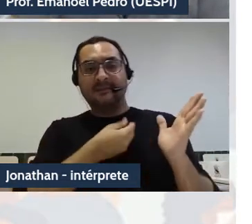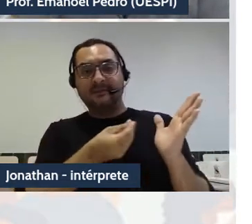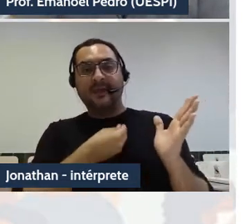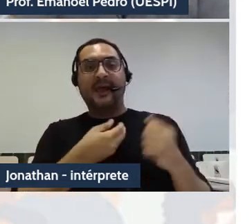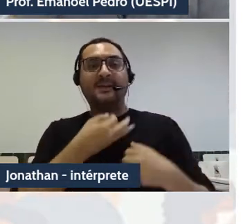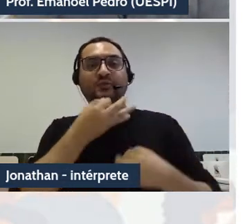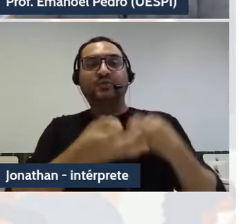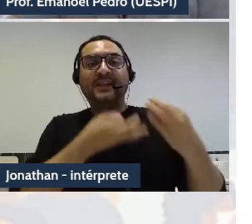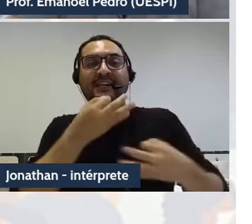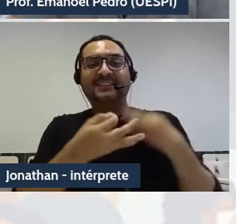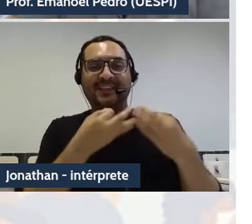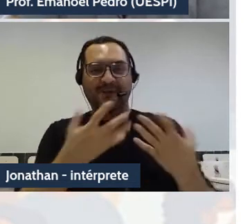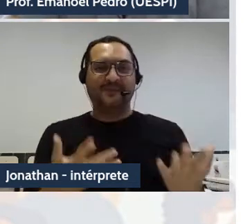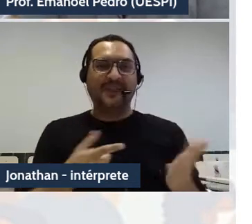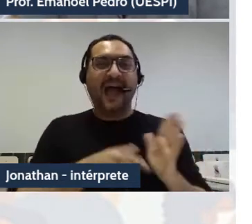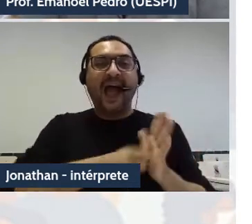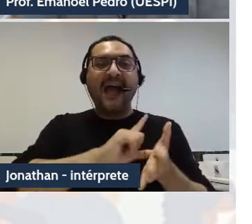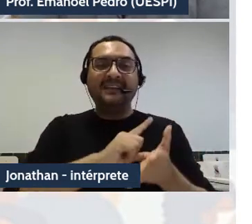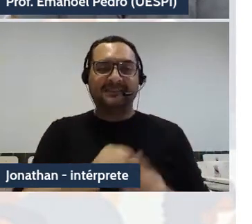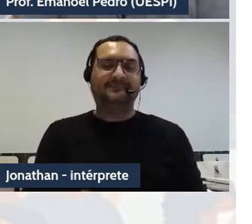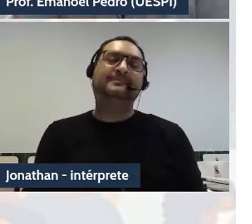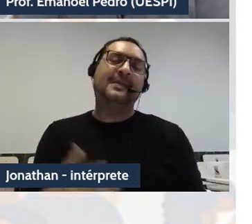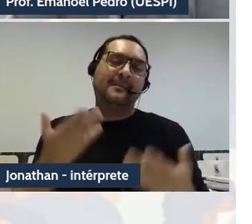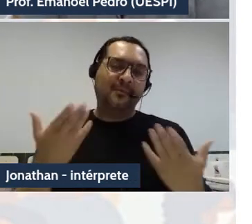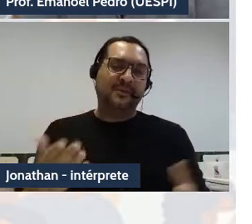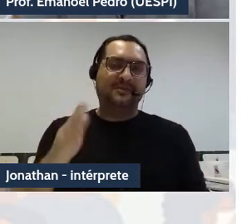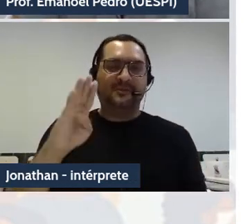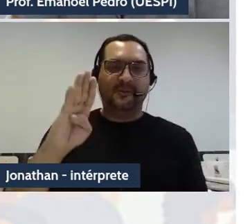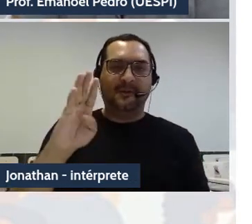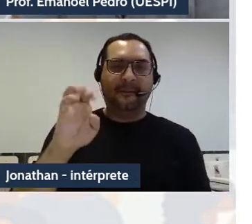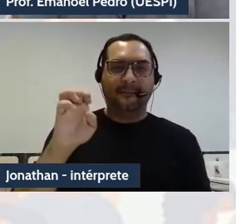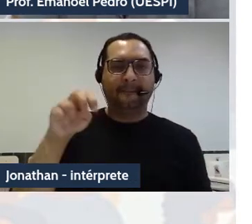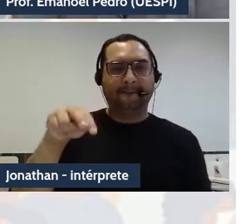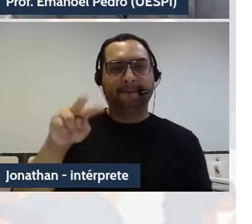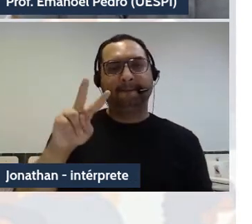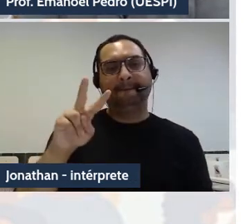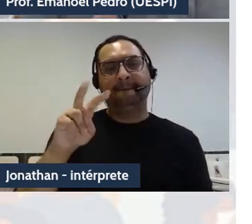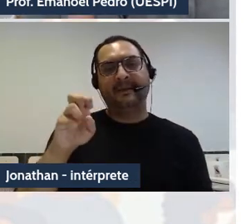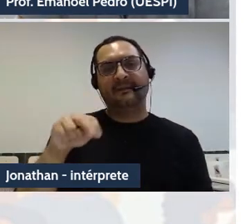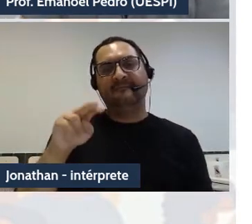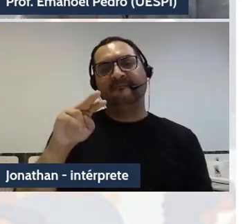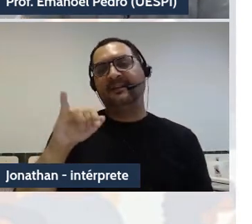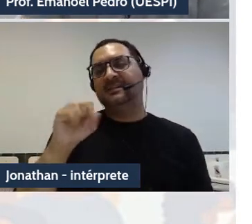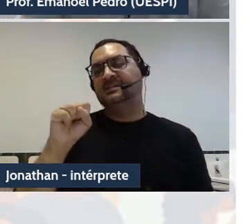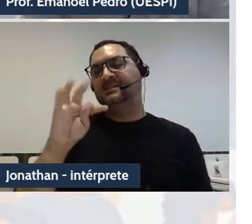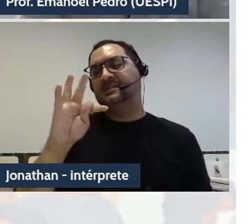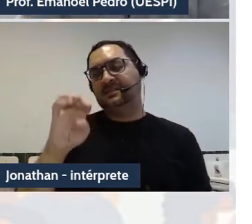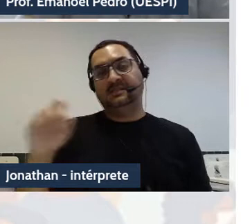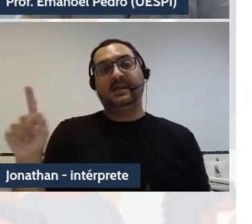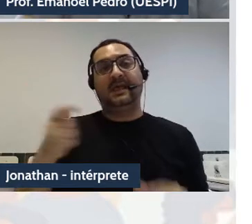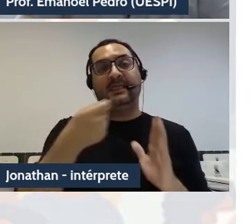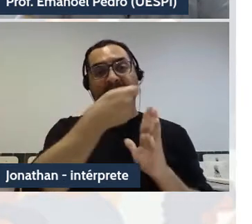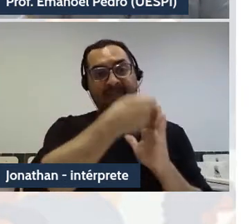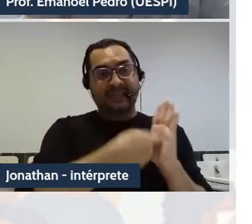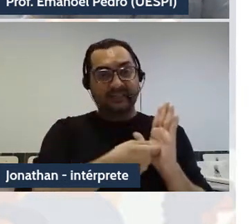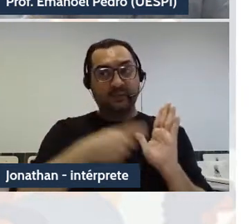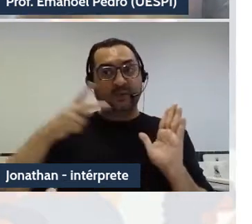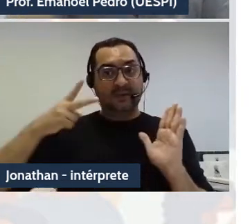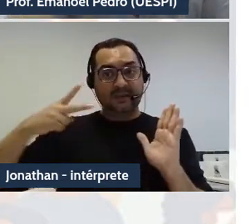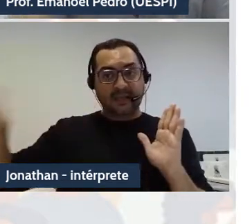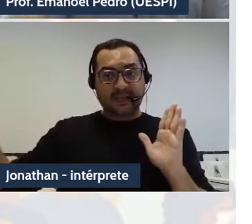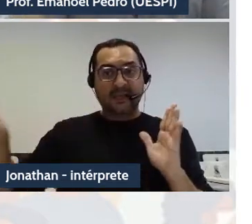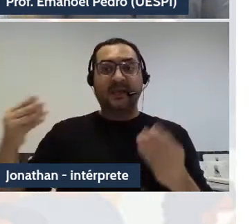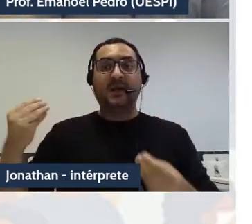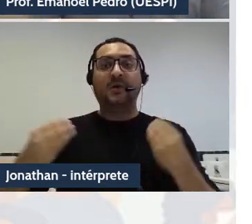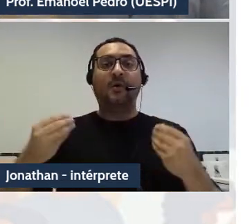a atualidade da descrição de Bambanist para refletirmos sobre como descrições sobre o funcionamento da linguagem, seja